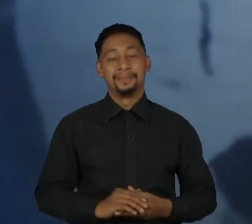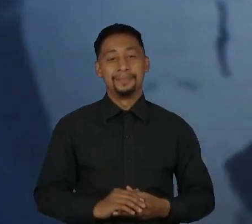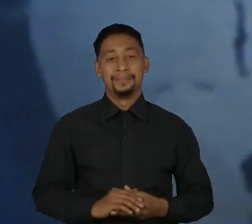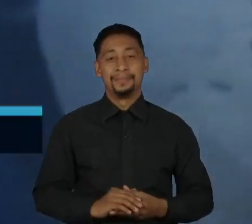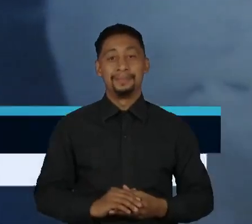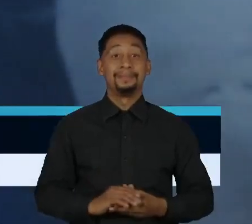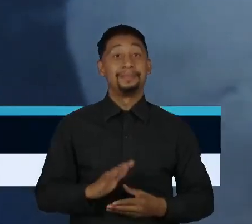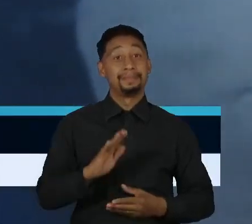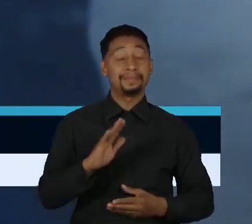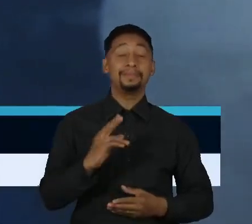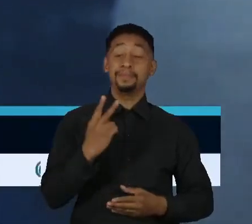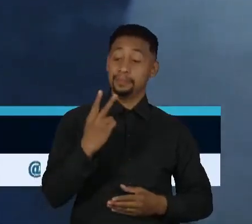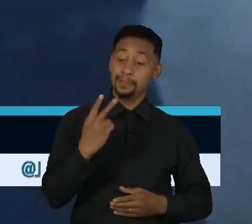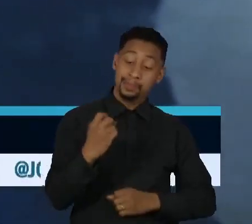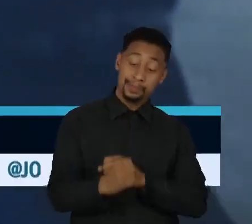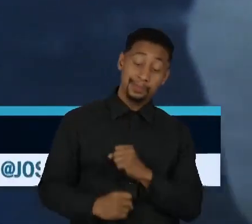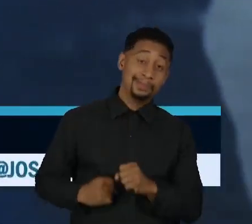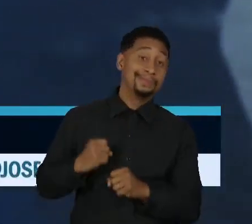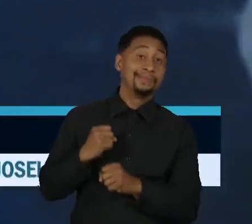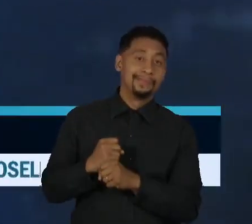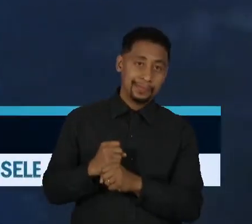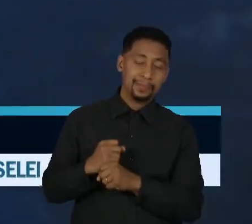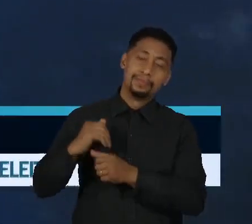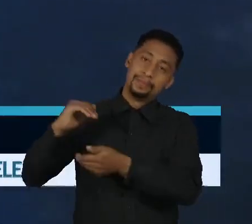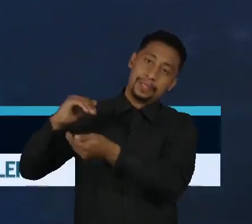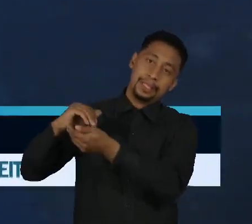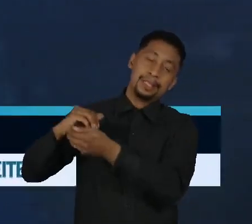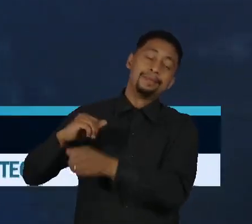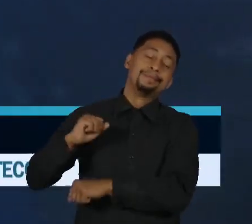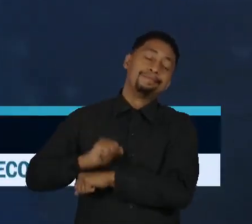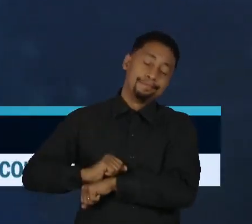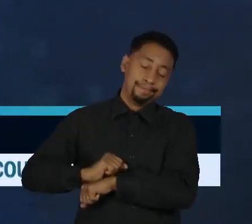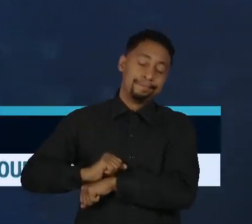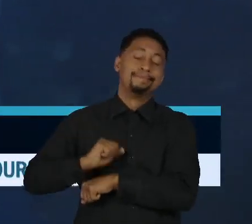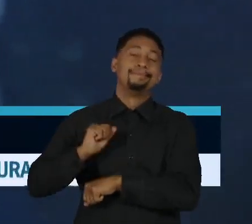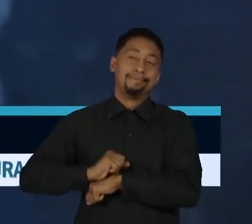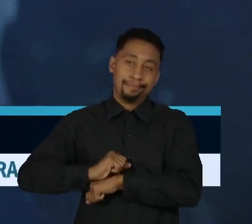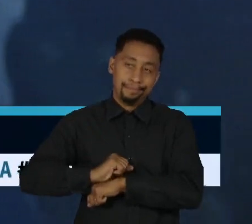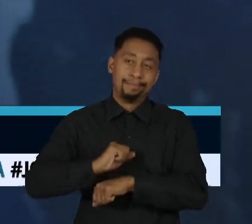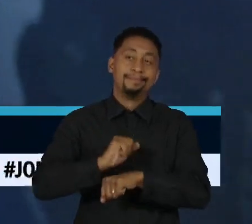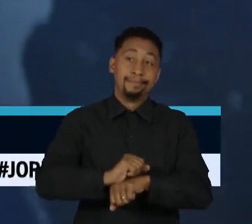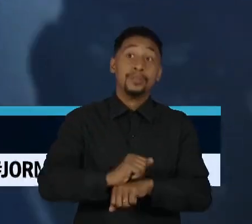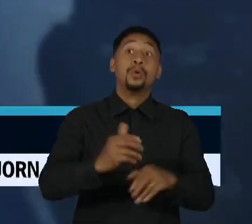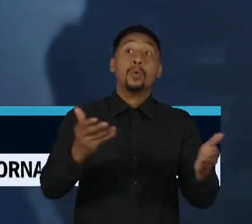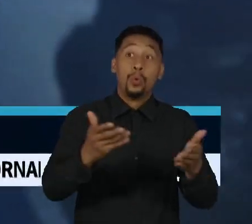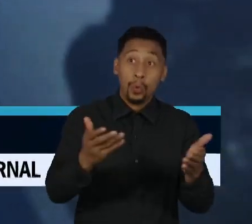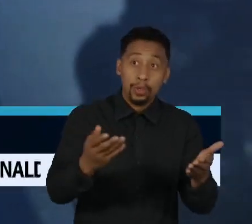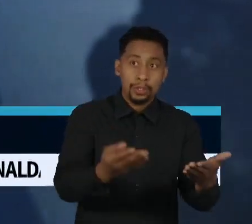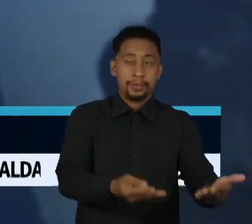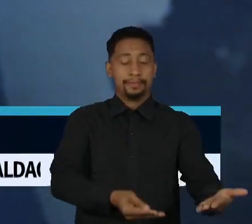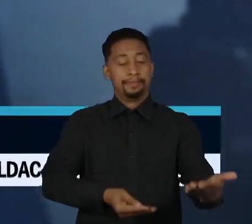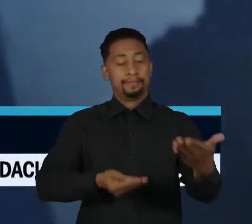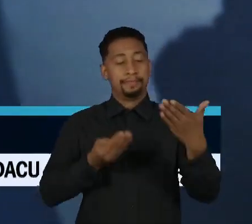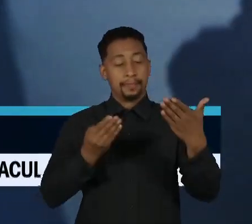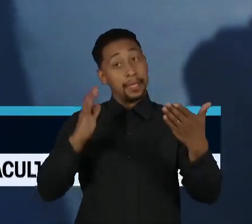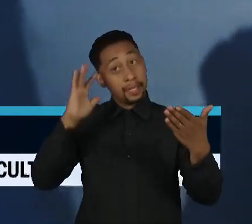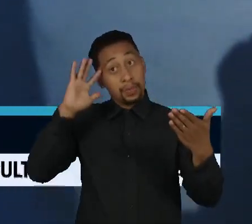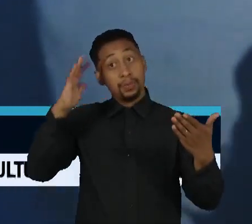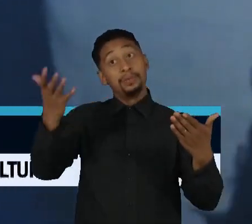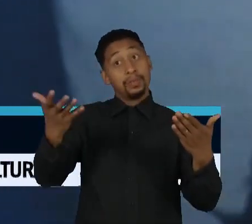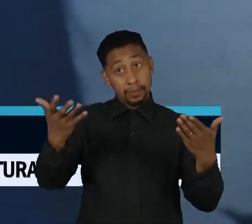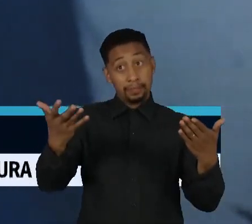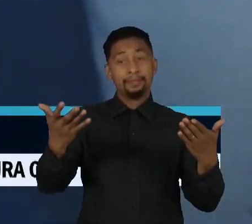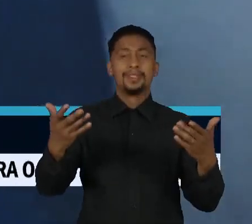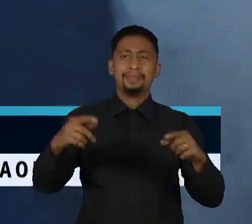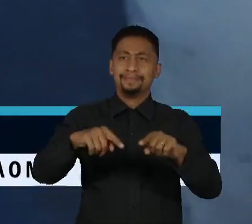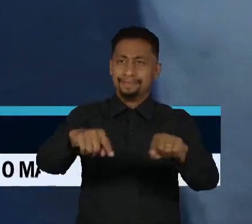Depois de mais de dois anos de espera, o Supremo Tribunal Federal retomou hoje a discussão sobre a constitucionalidade do marco temporal à